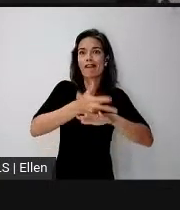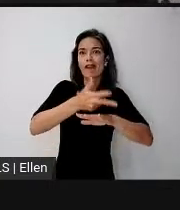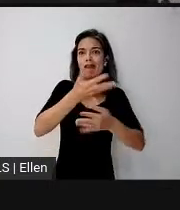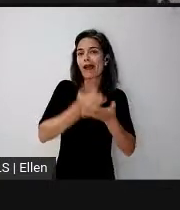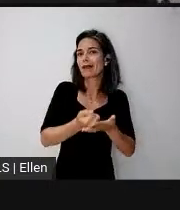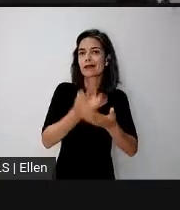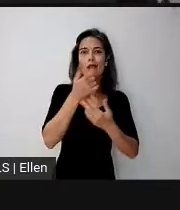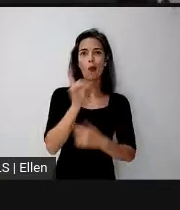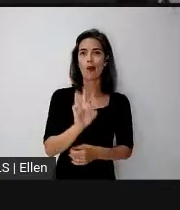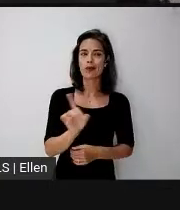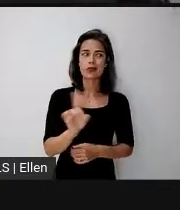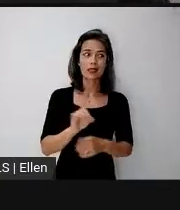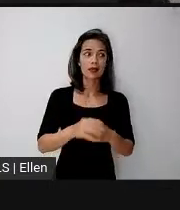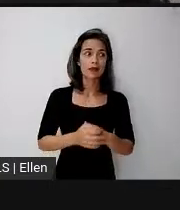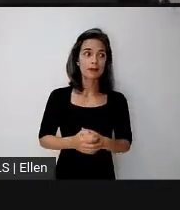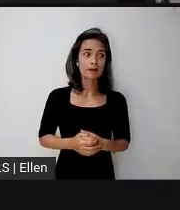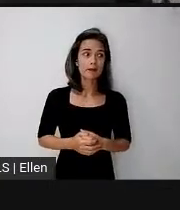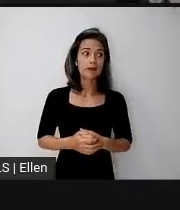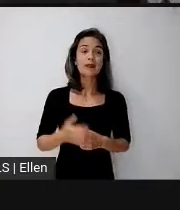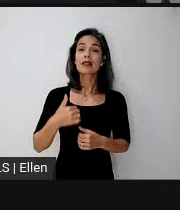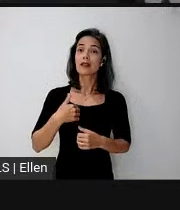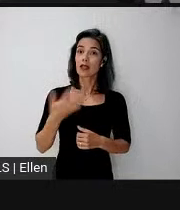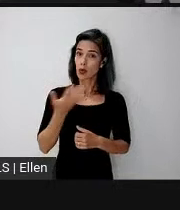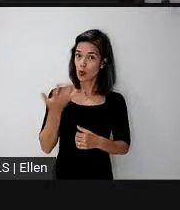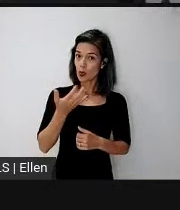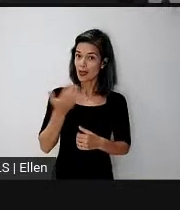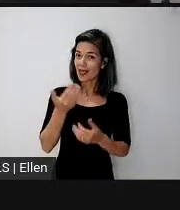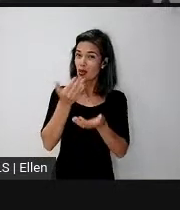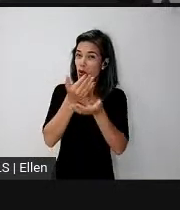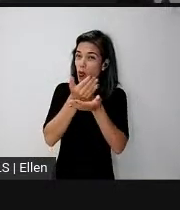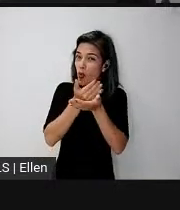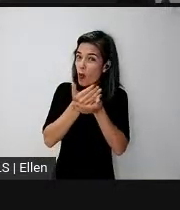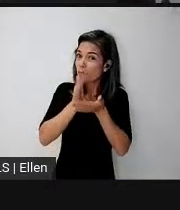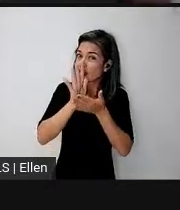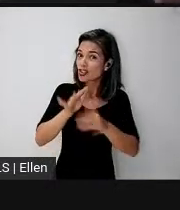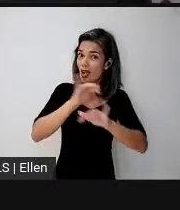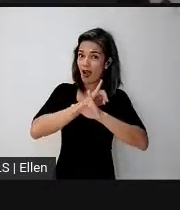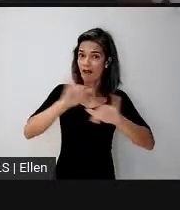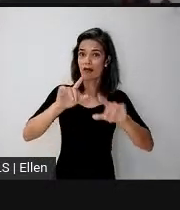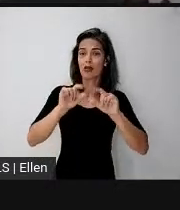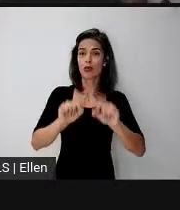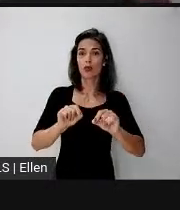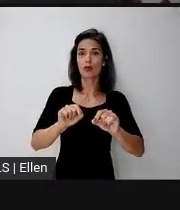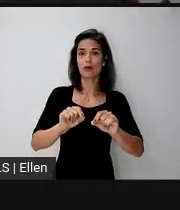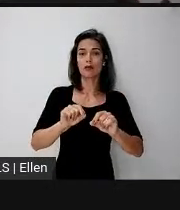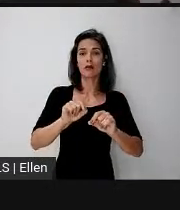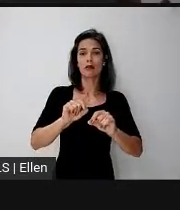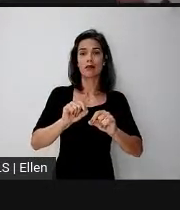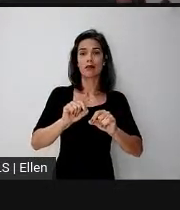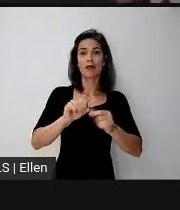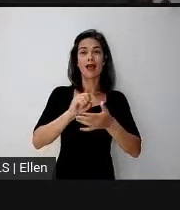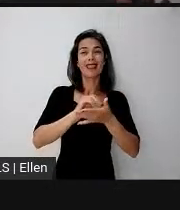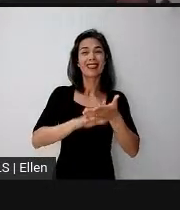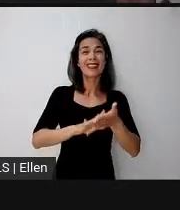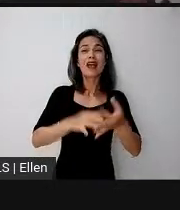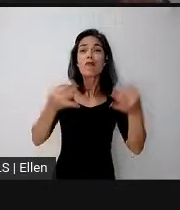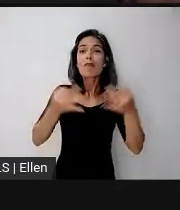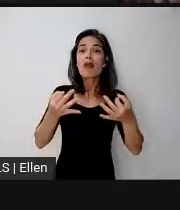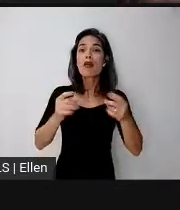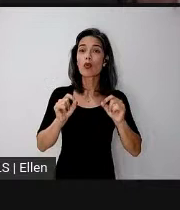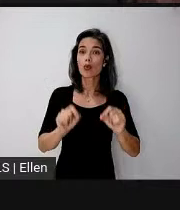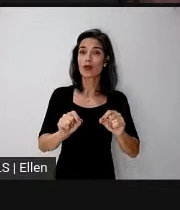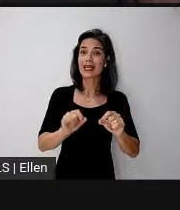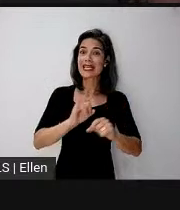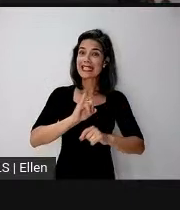eu queria já falar para vocês desde o início, né? A tarefa ideal seria quem tem